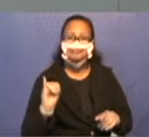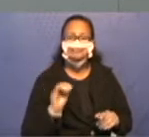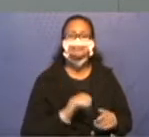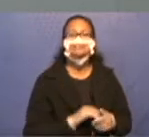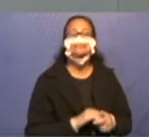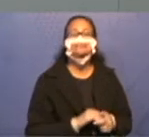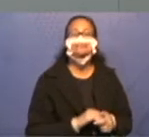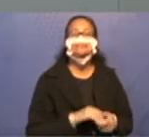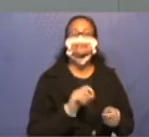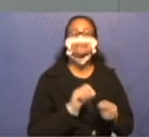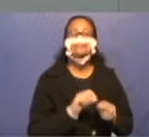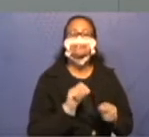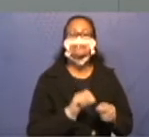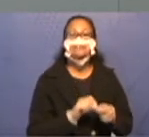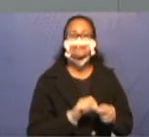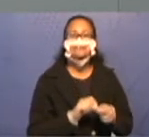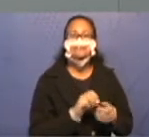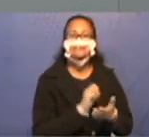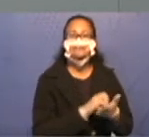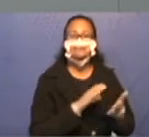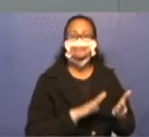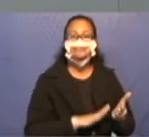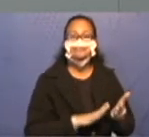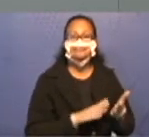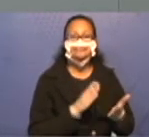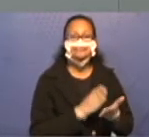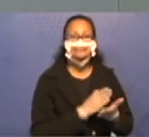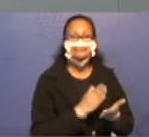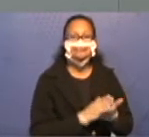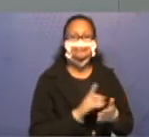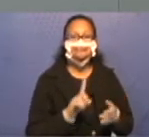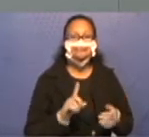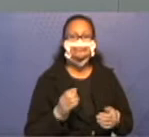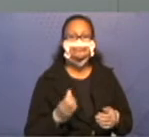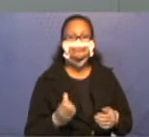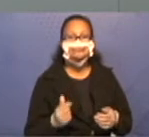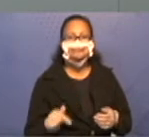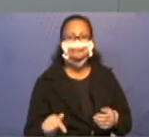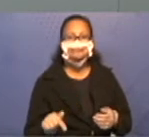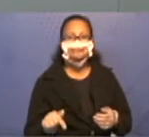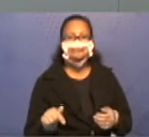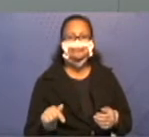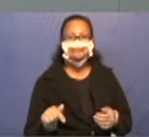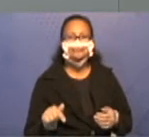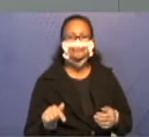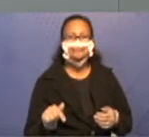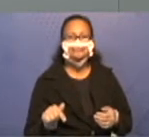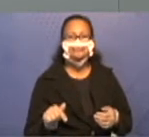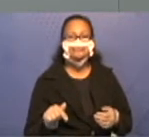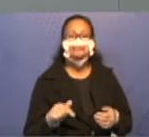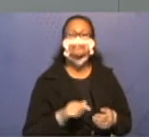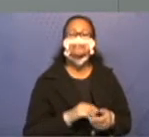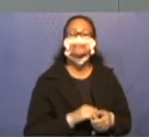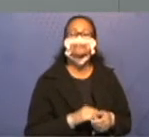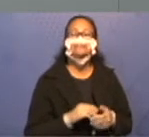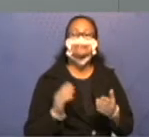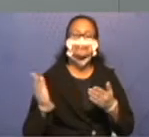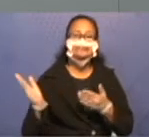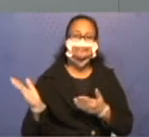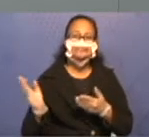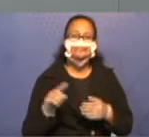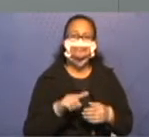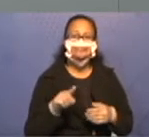Para realizar o exercício da página 17, ok? Vamos lá.